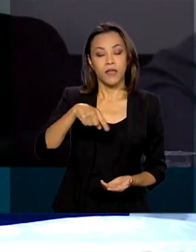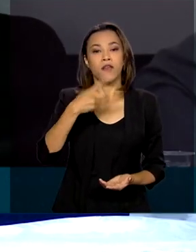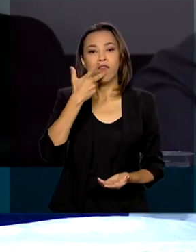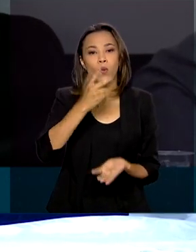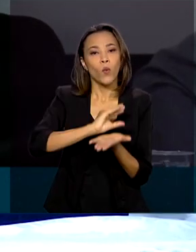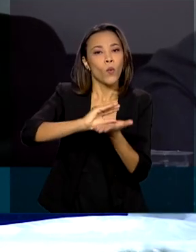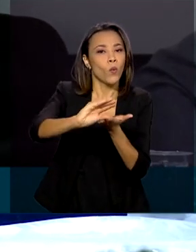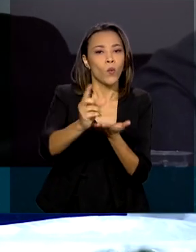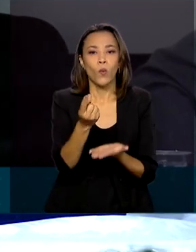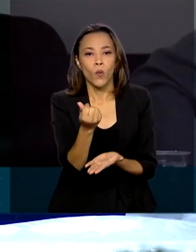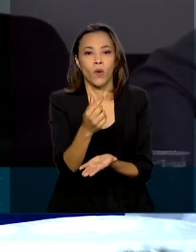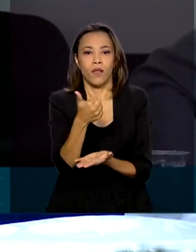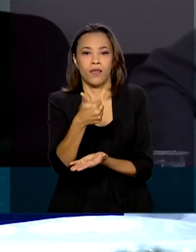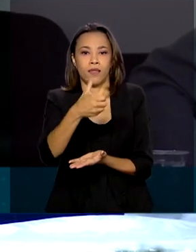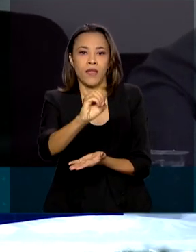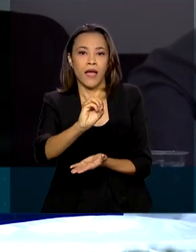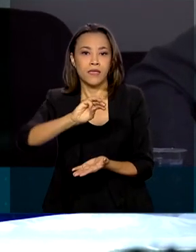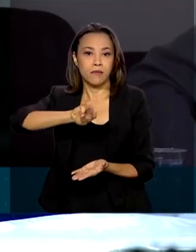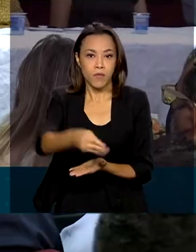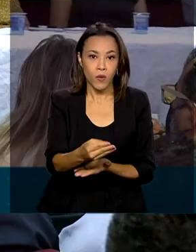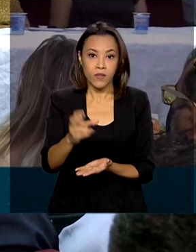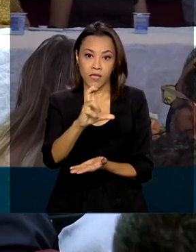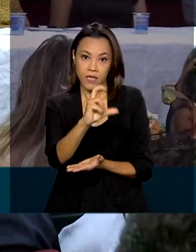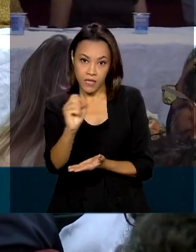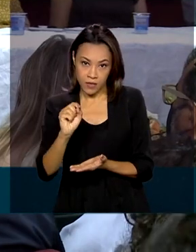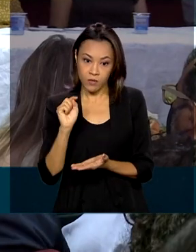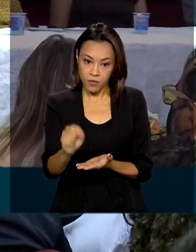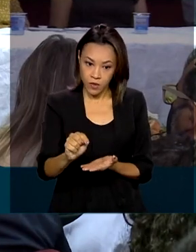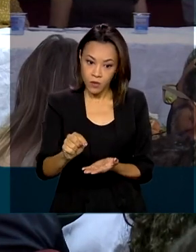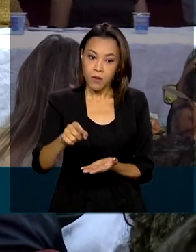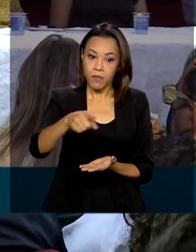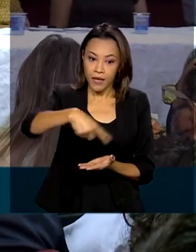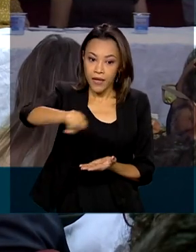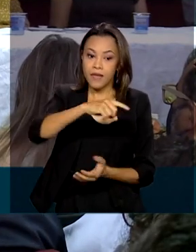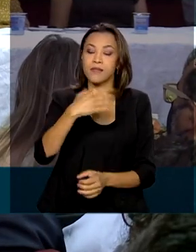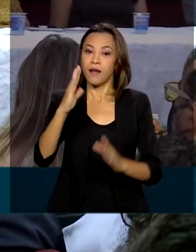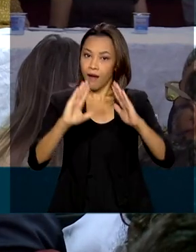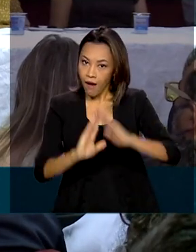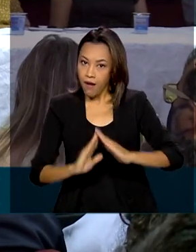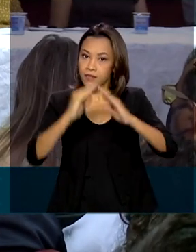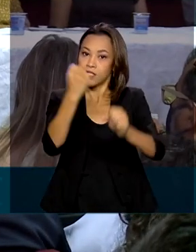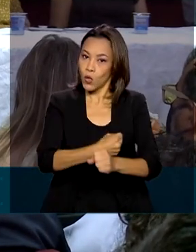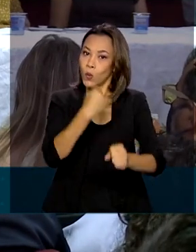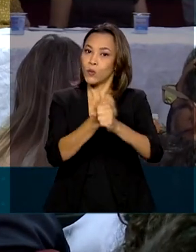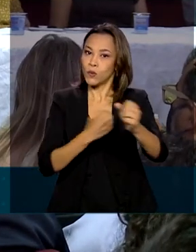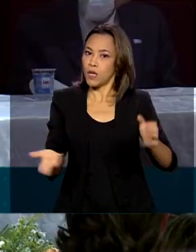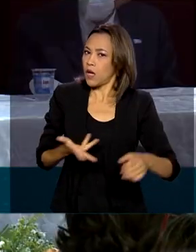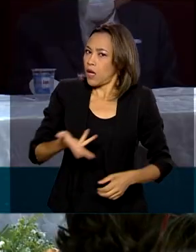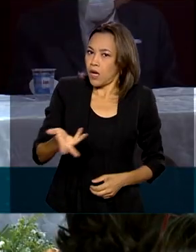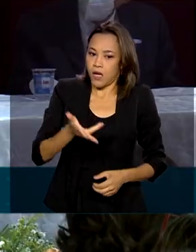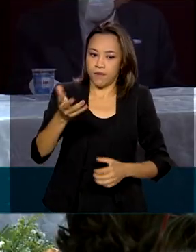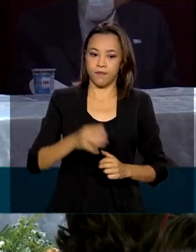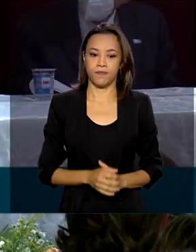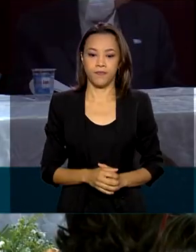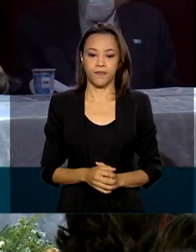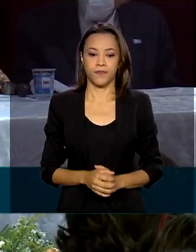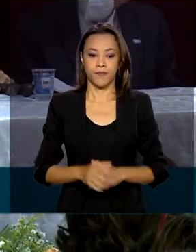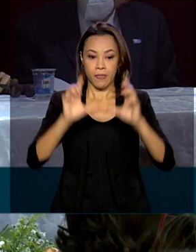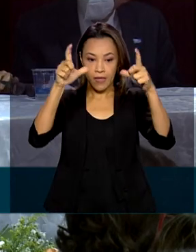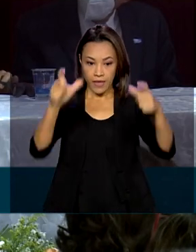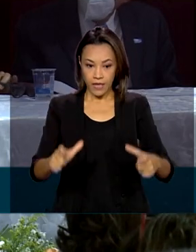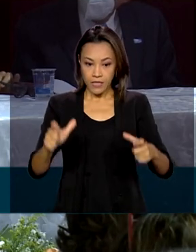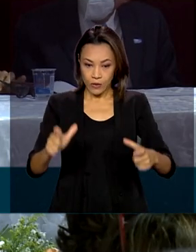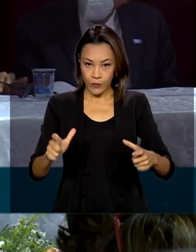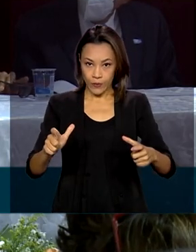de cerca de 10 milhões e meio de reais para que a casa seja construída em tempo recorde. Nesse espaço vai